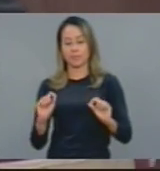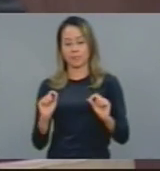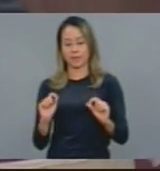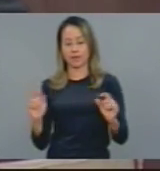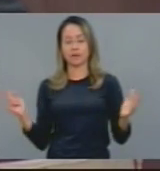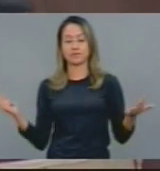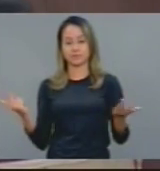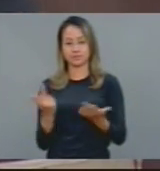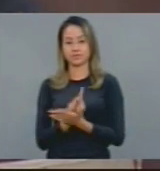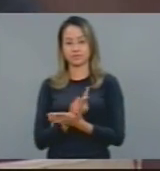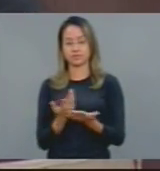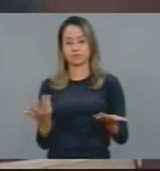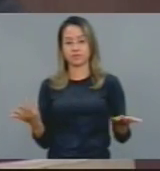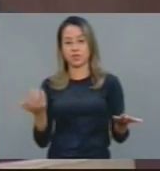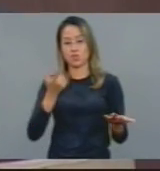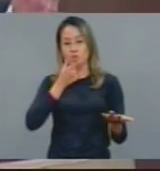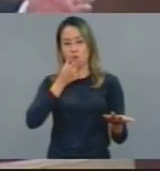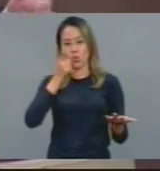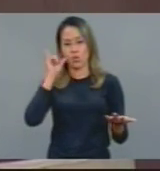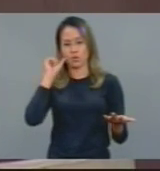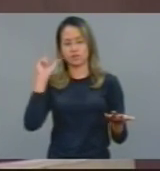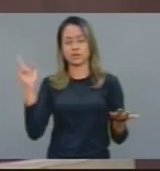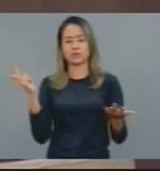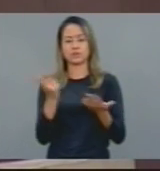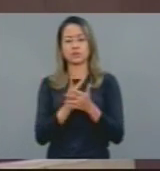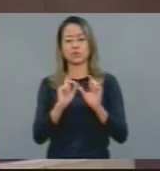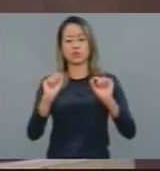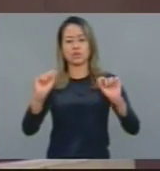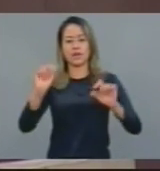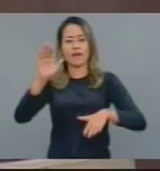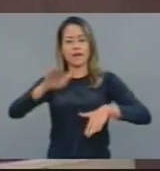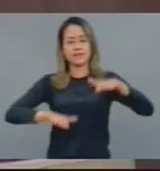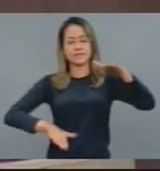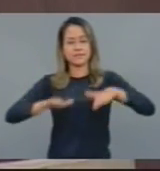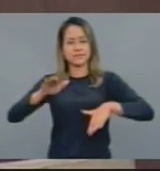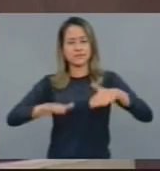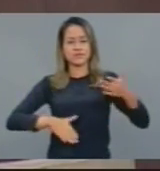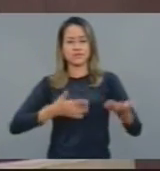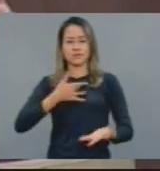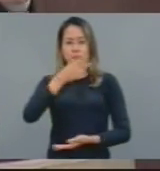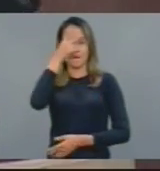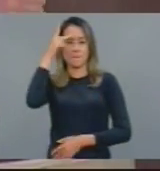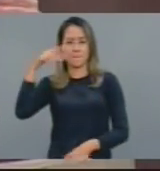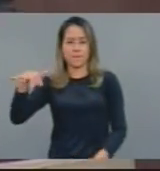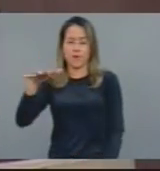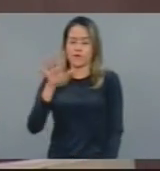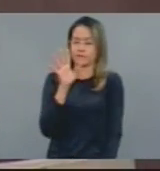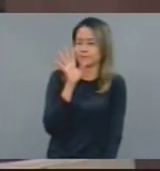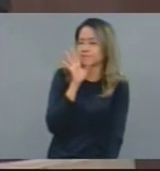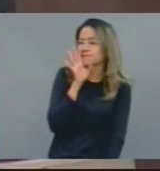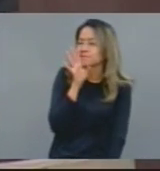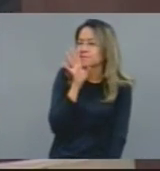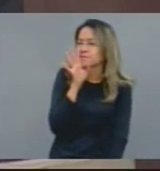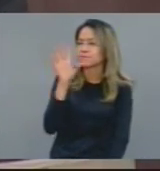Política Monetária de ontem. muitas vezes o grande público pode se sentir